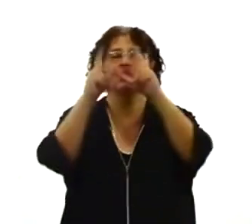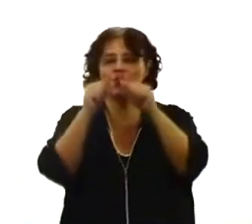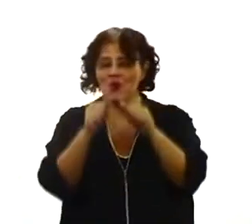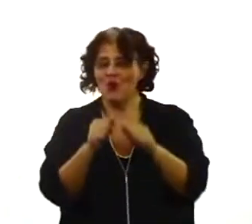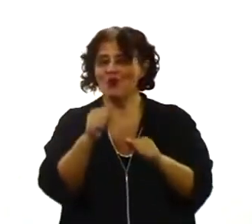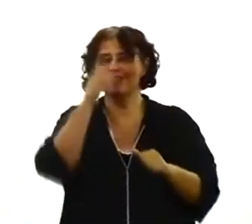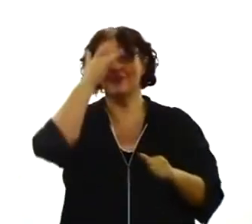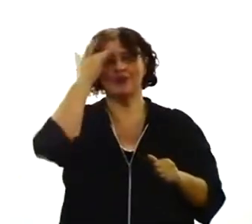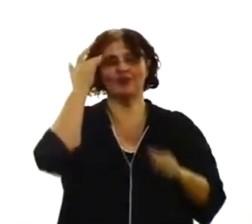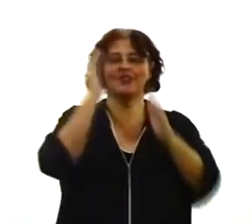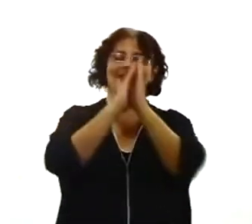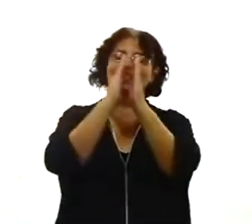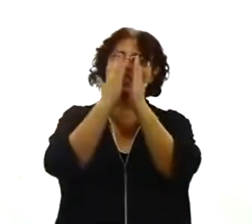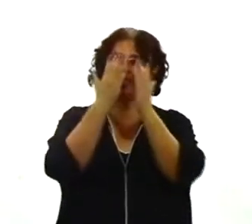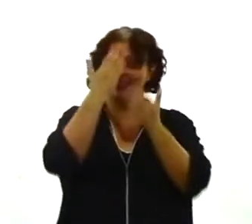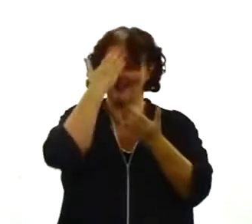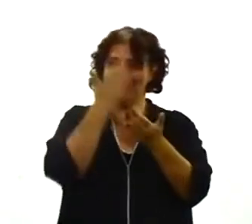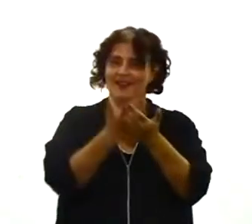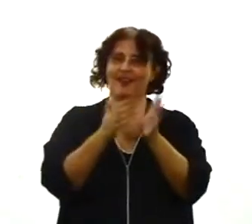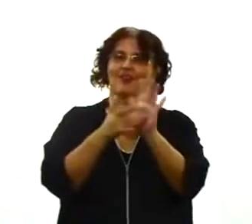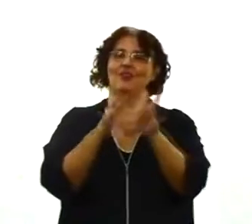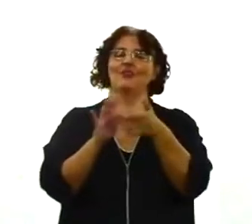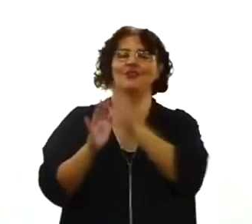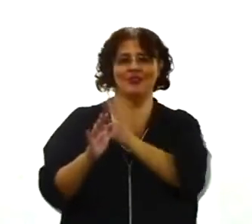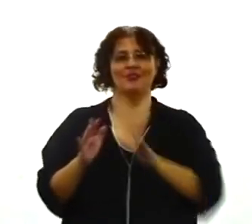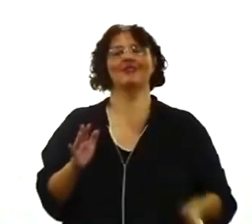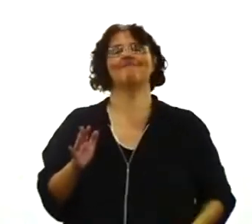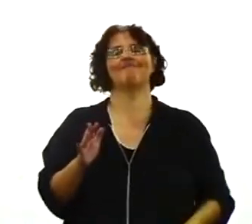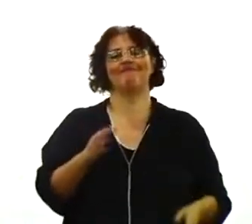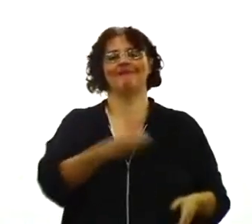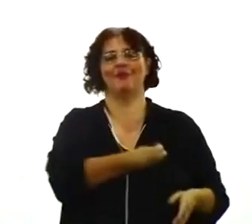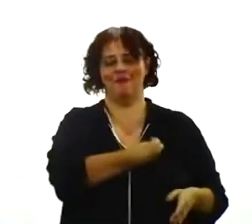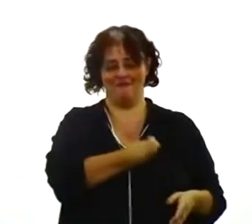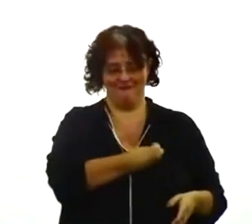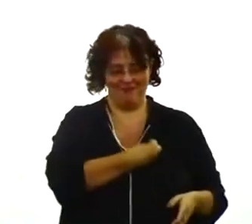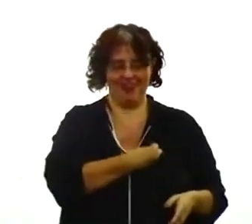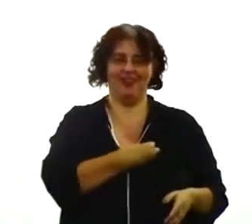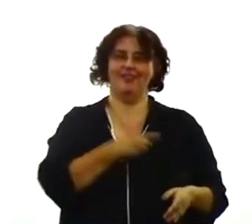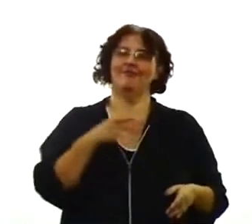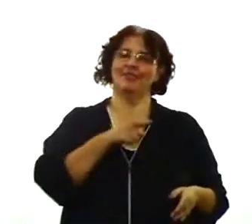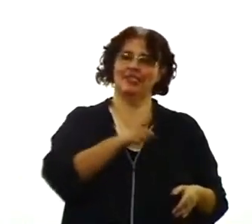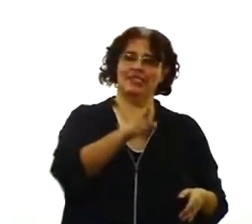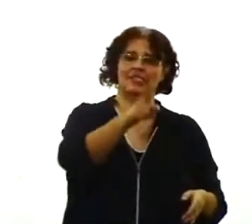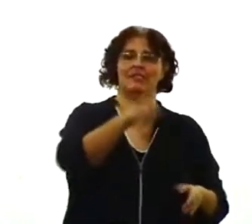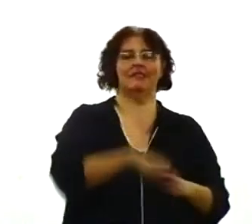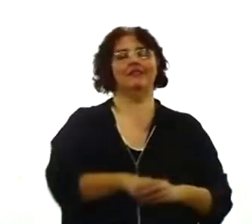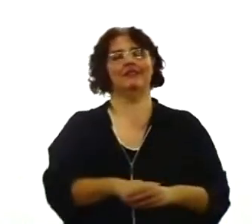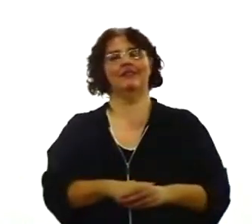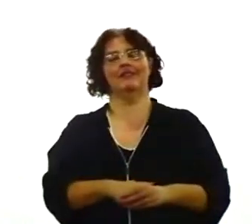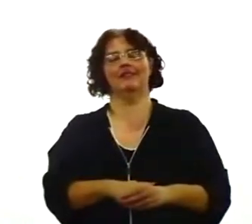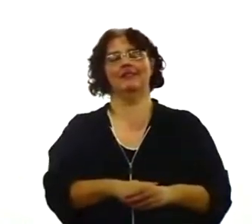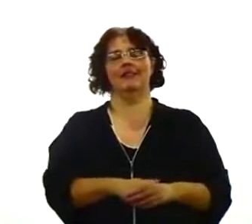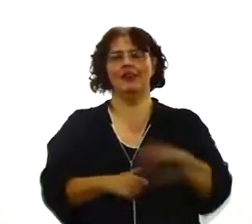A sua consequência direta é graça. E você sabe o que é que um